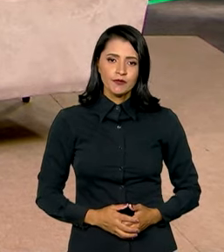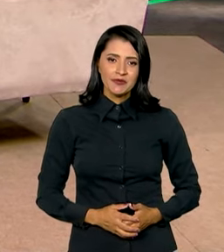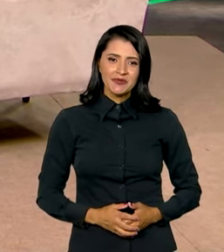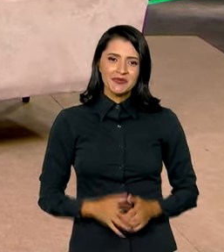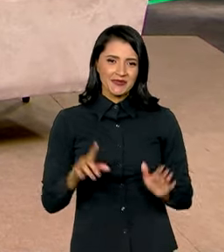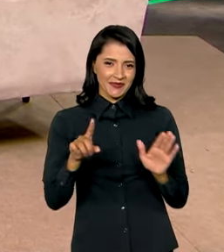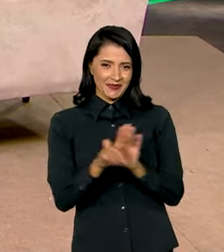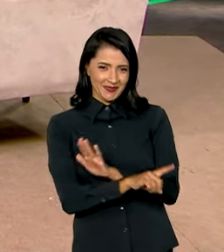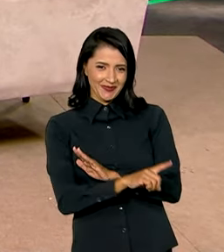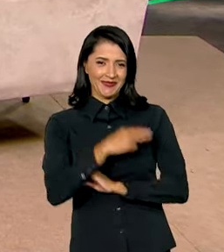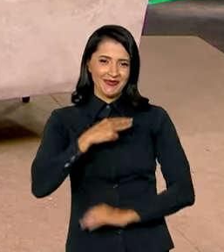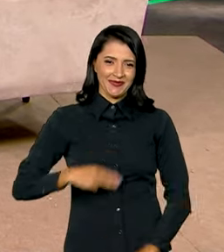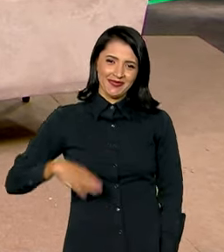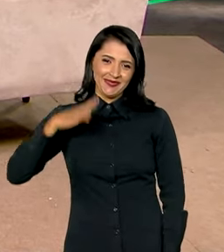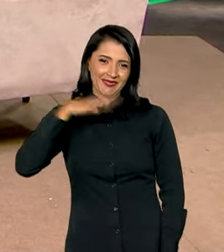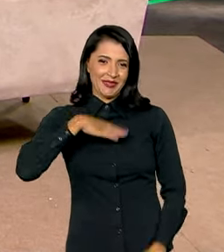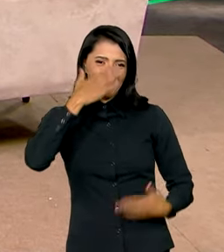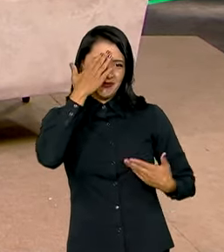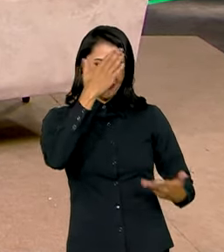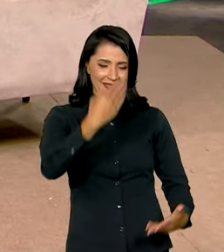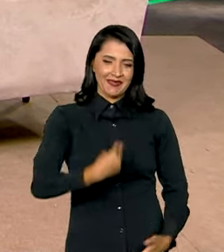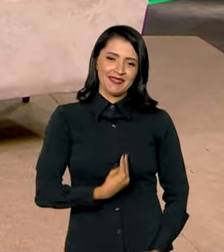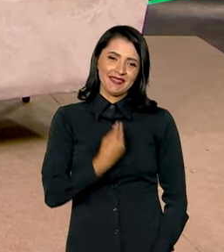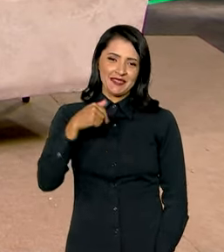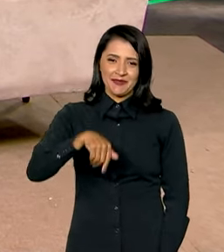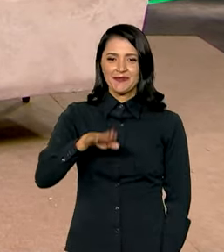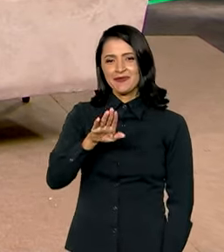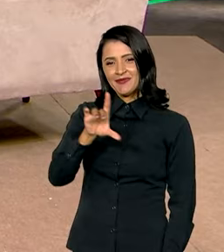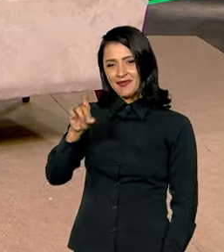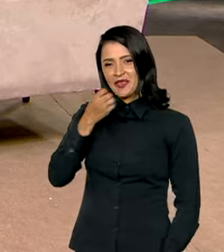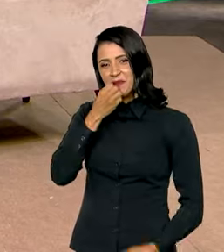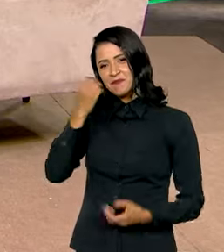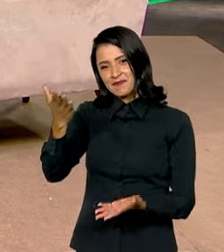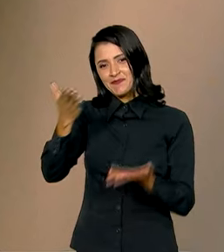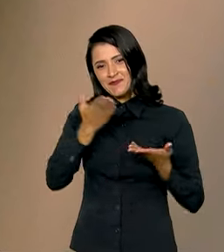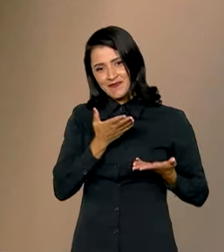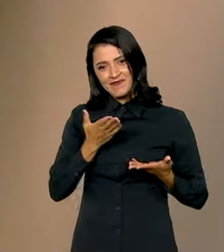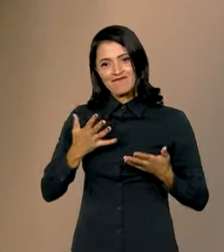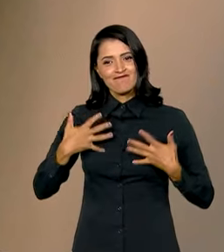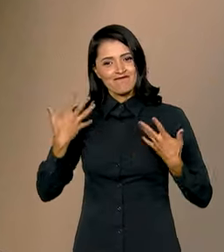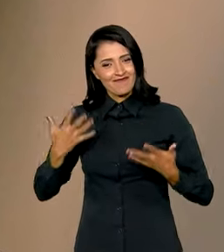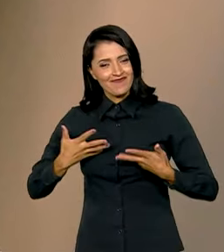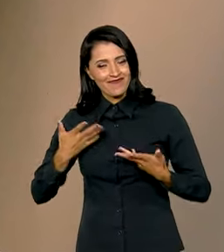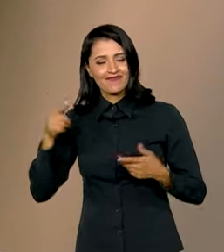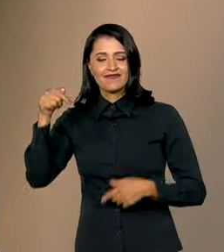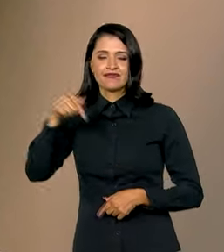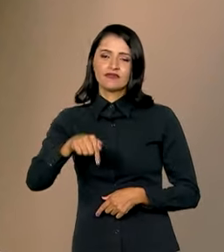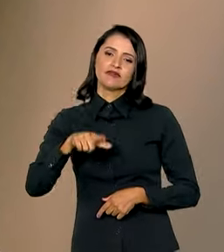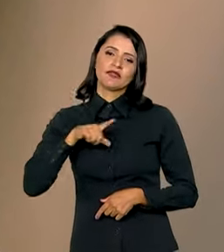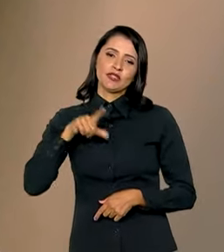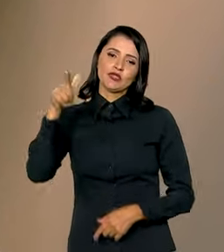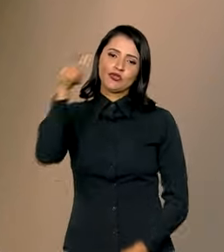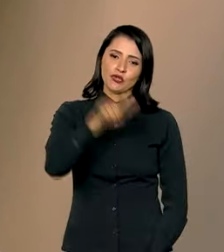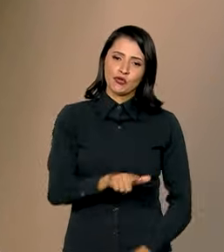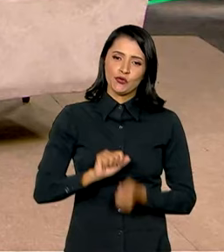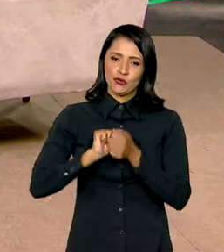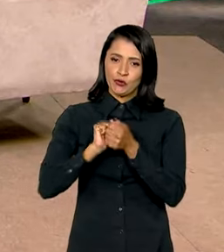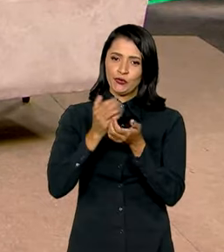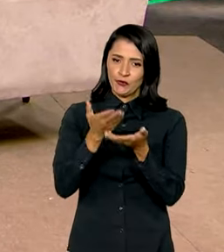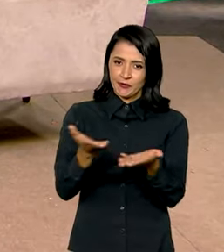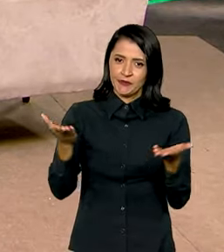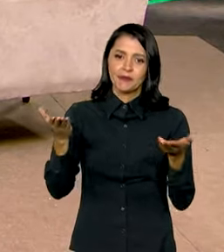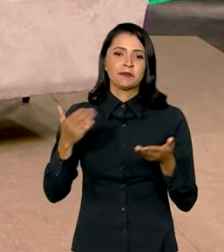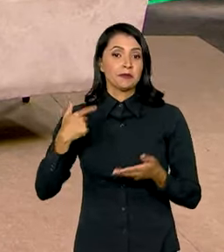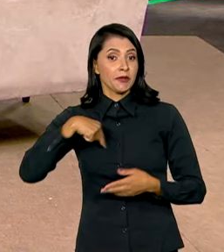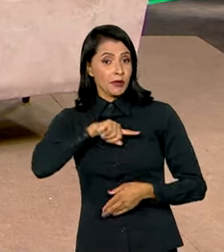Ministro Paulo Pimenta, muito obrigado pela sua presença aqui no Brasil em Dia. Seja bem-vindo. É uma alegria muito grande poder estar aqui mais uma vez junto com vocês. É uma